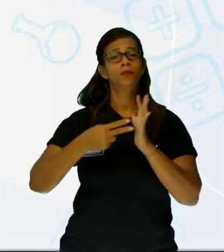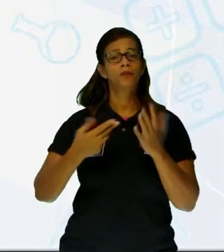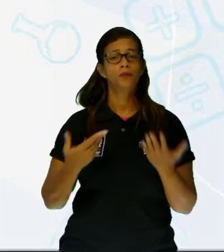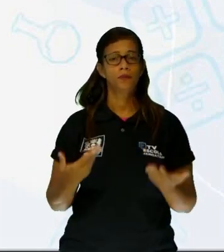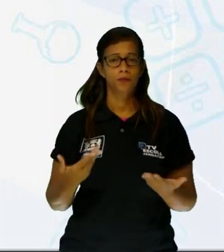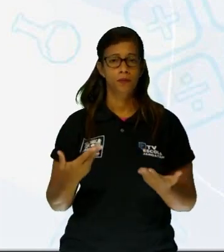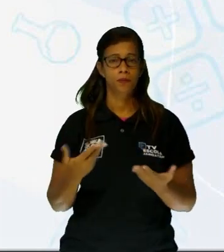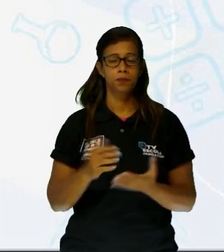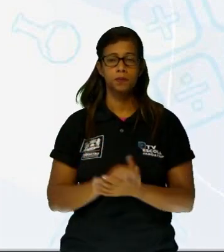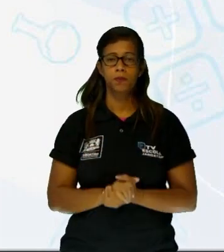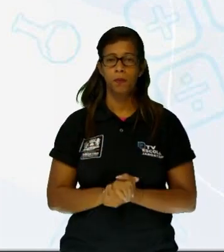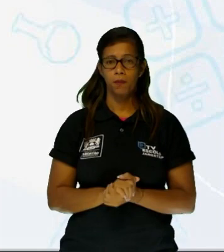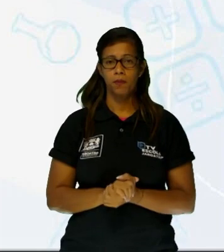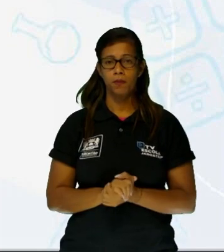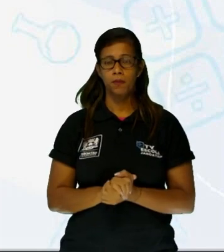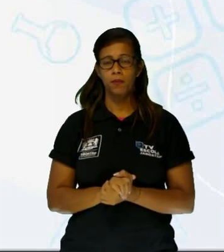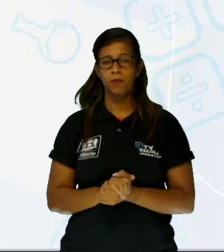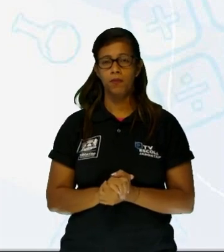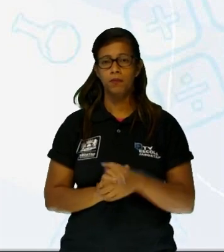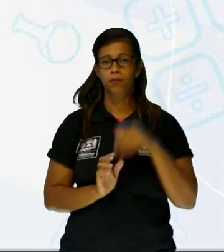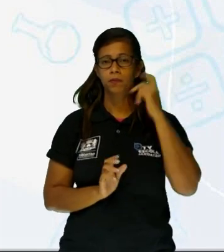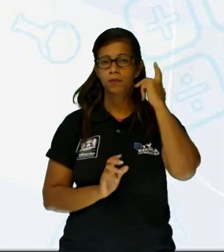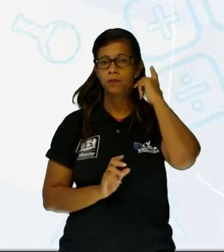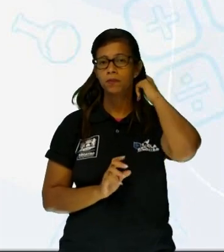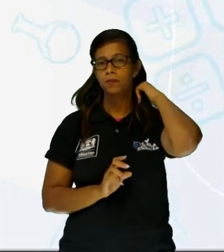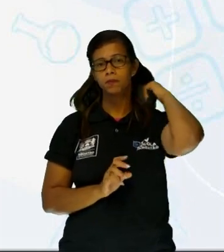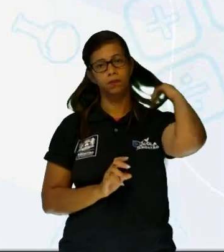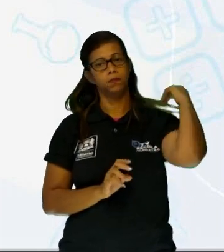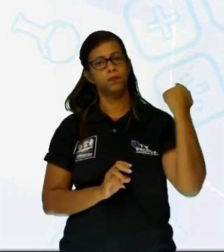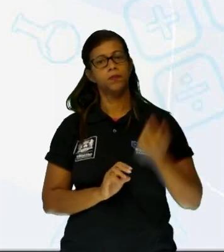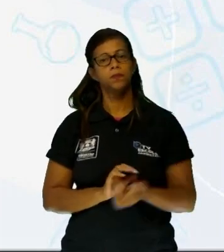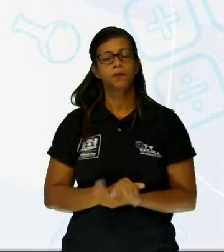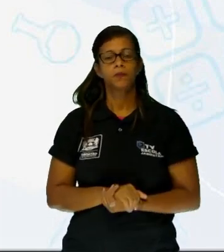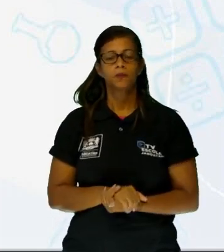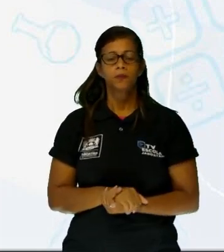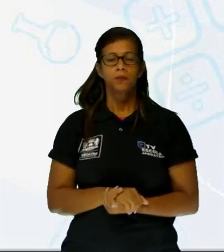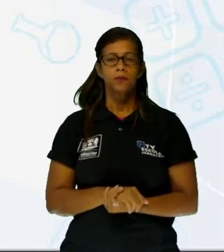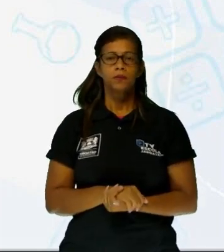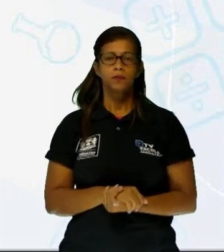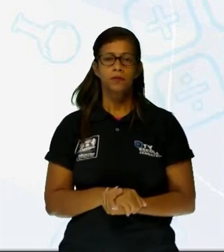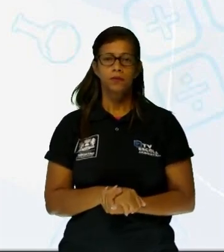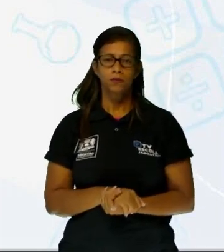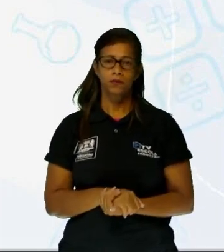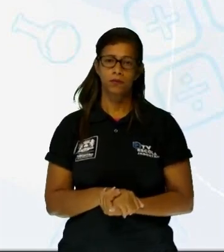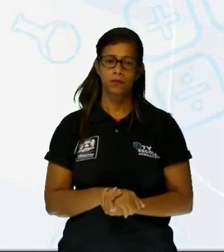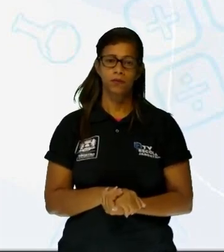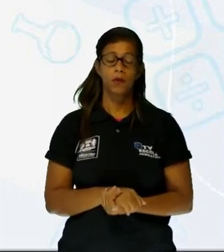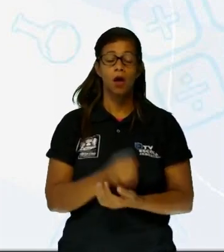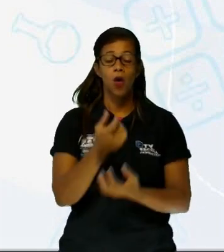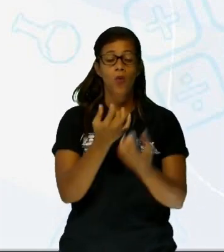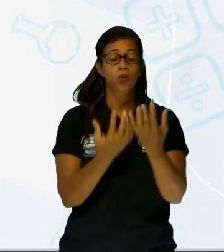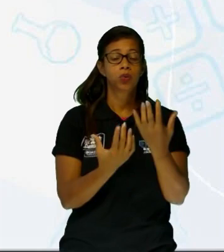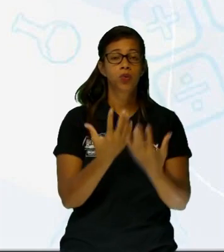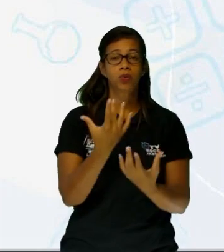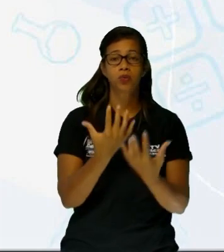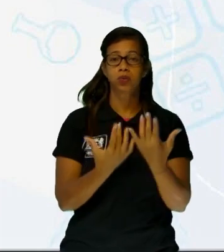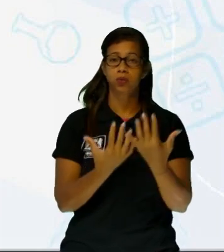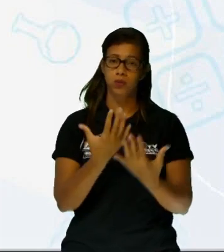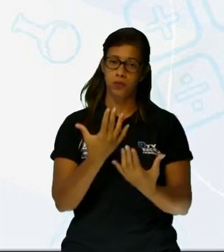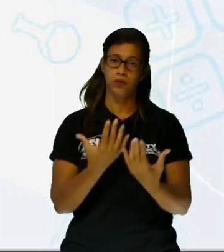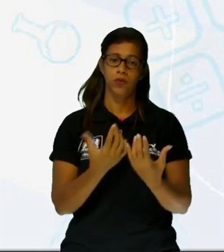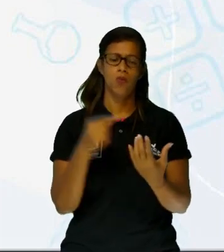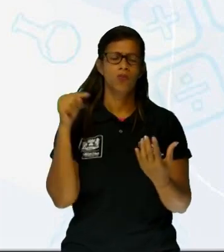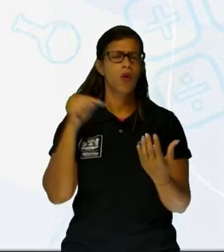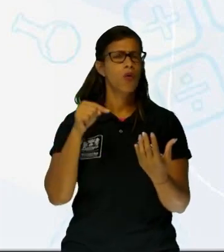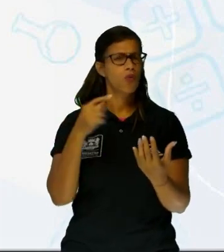Uma oposição entre um pequeno fogo e a violência. Na verdade, gente, o pequeno fogo seria a violência, não é isso?